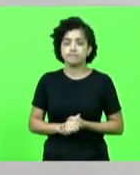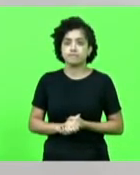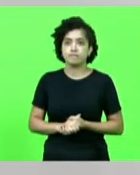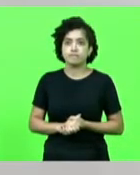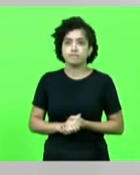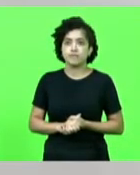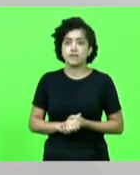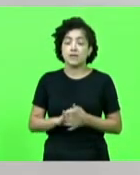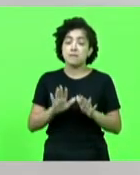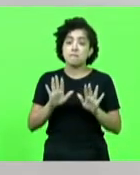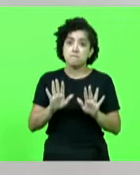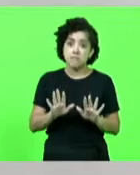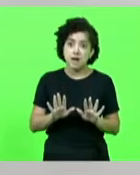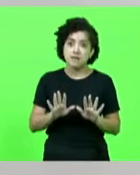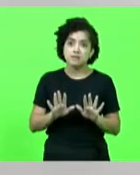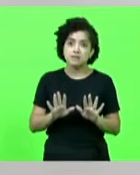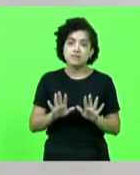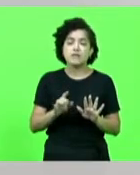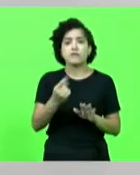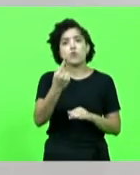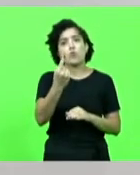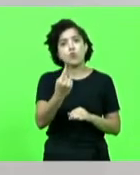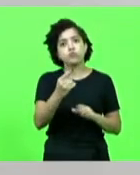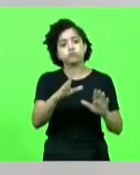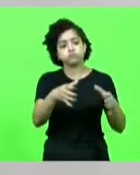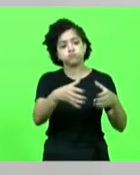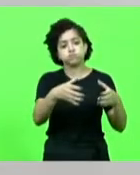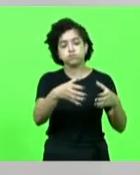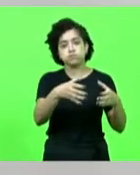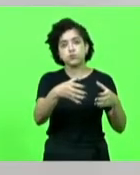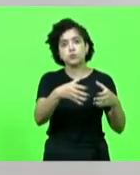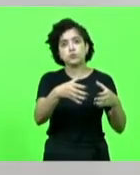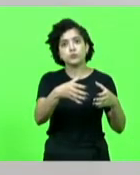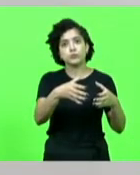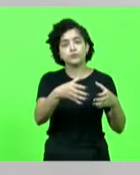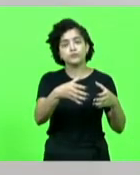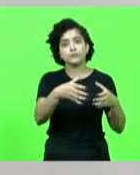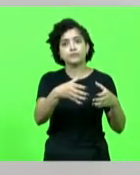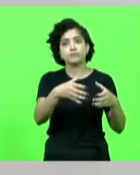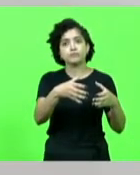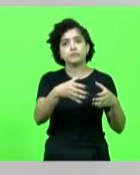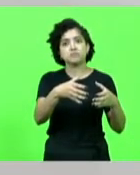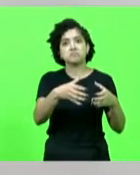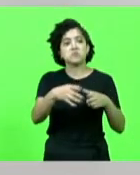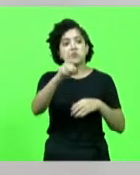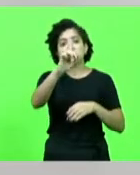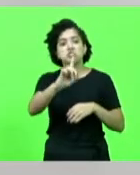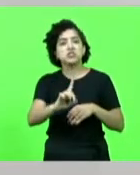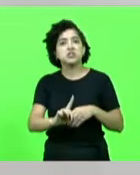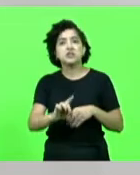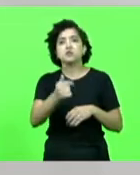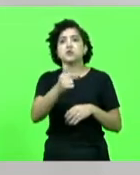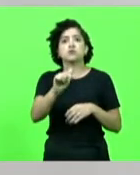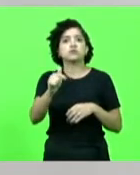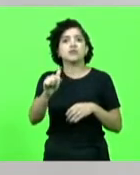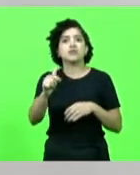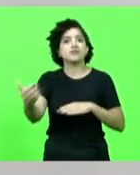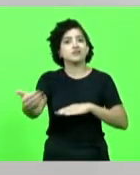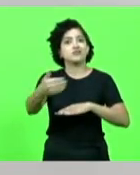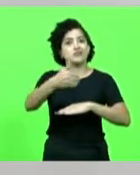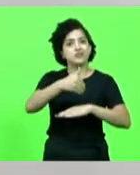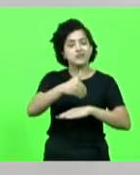Só que teve uma categoria que não teve o direito de vir reivindicar aqui, ano passado.